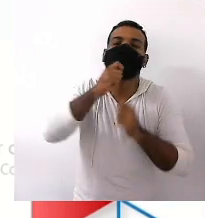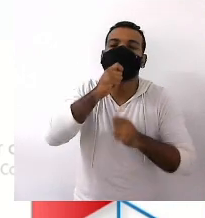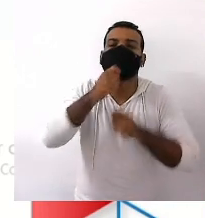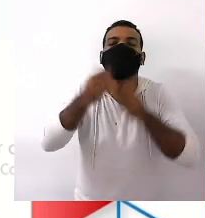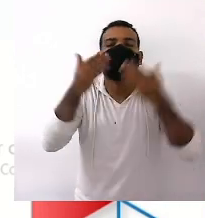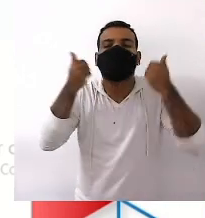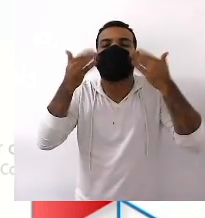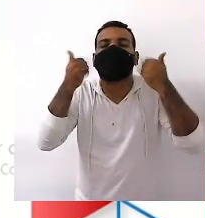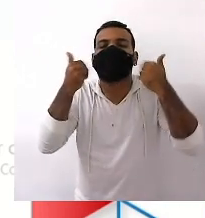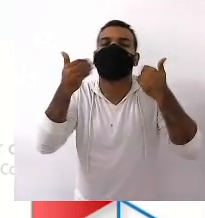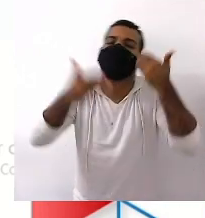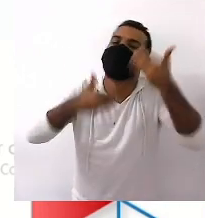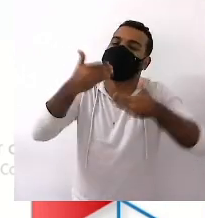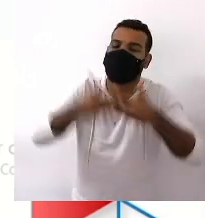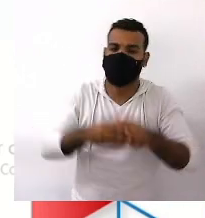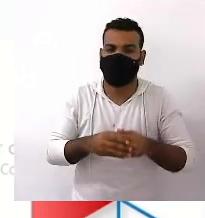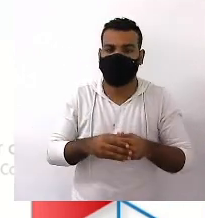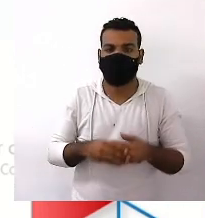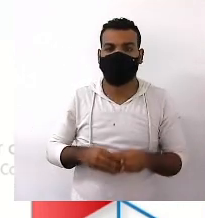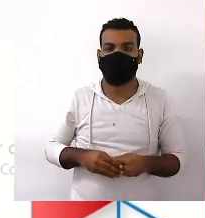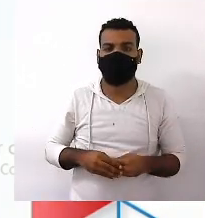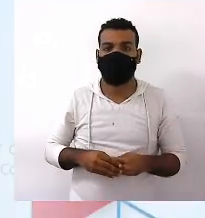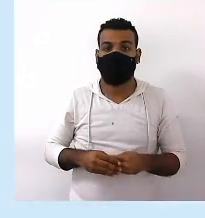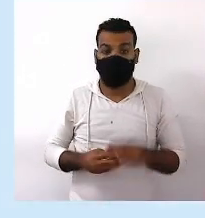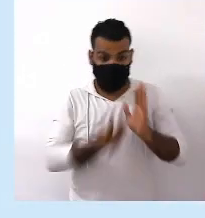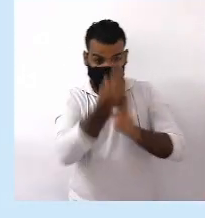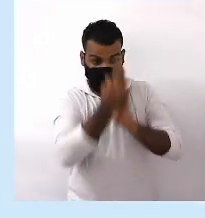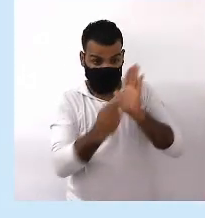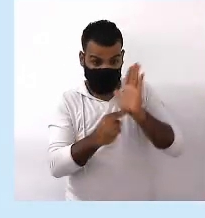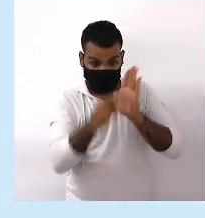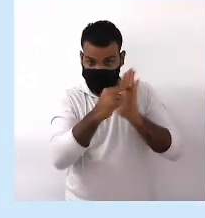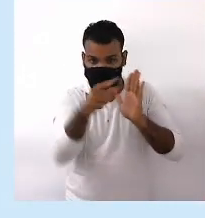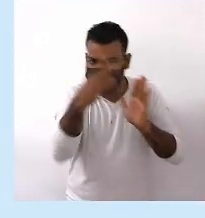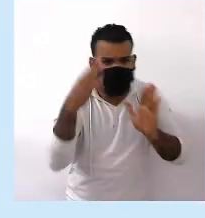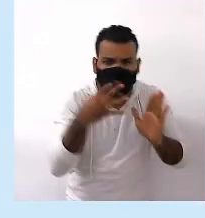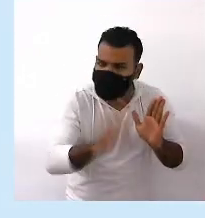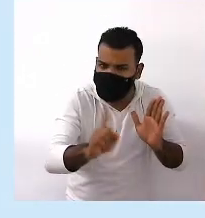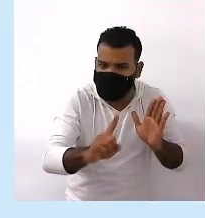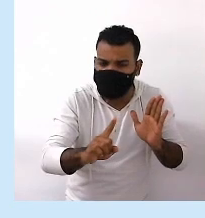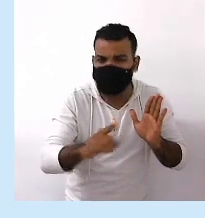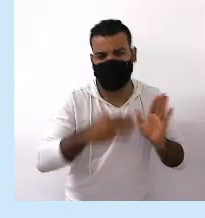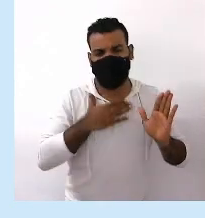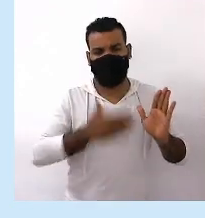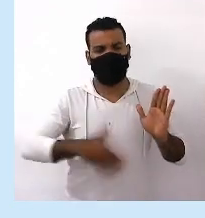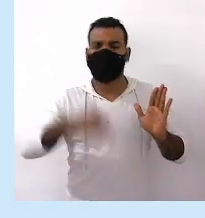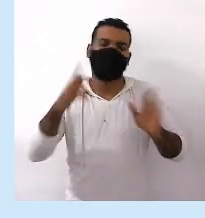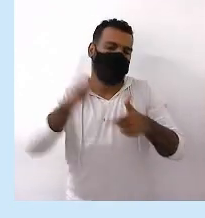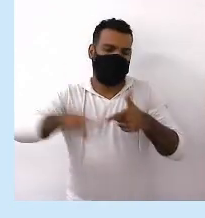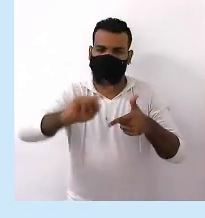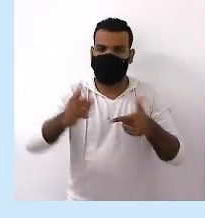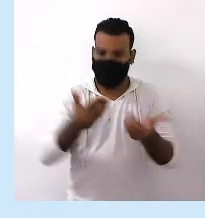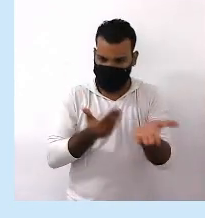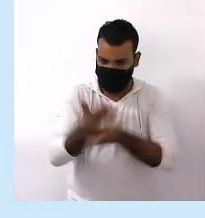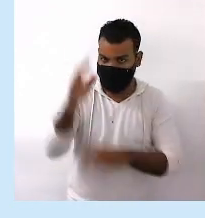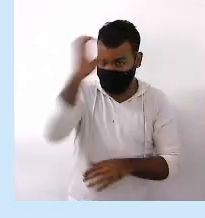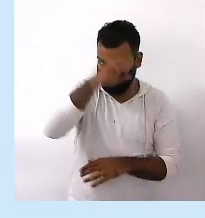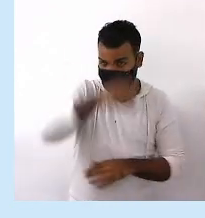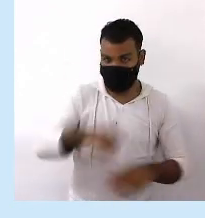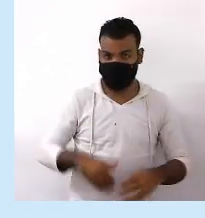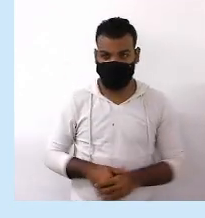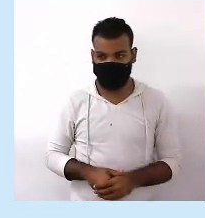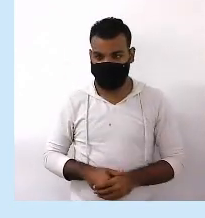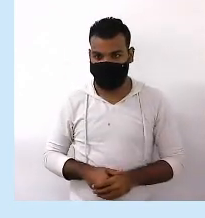Ou seja, se você não sabe o que são termos normativos Então, vamos aprender a partir de agora E lembre-se, tá?